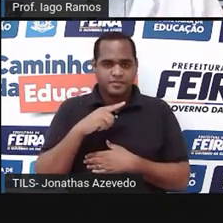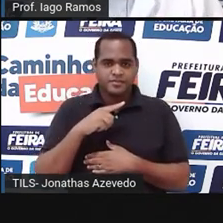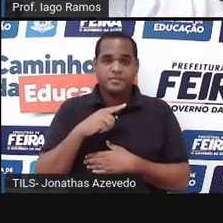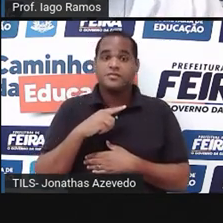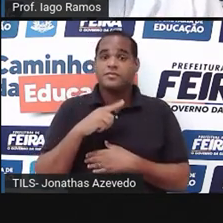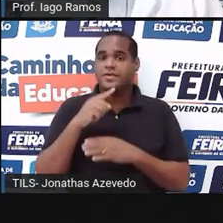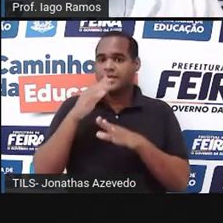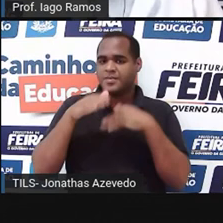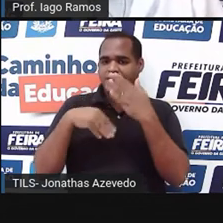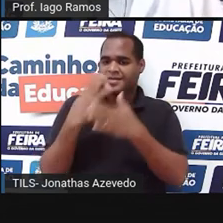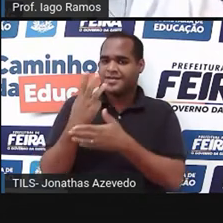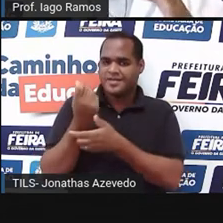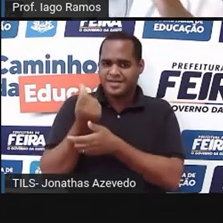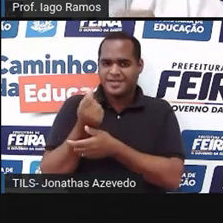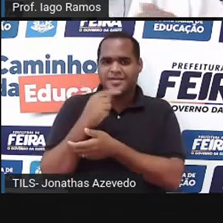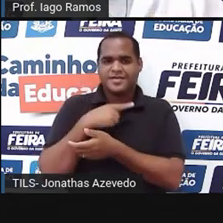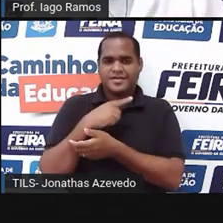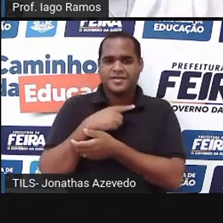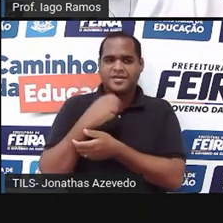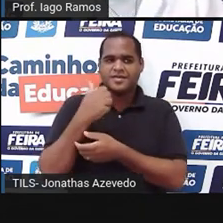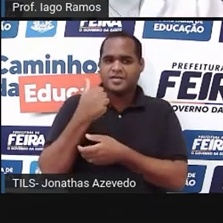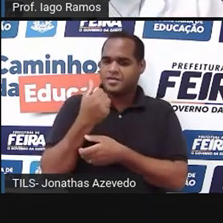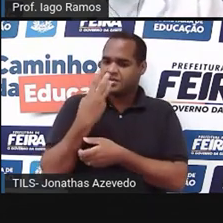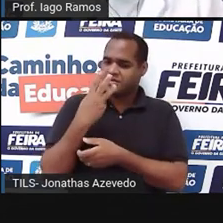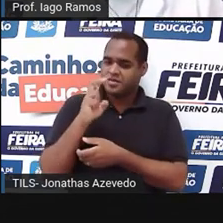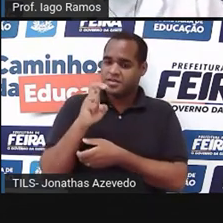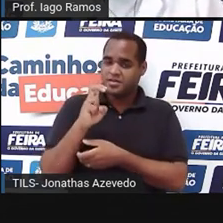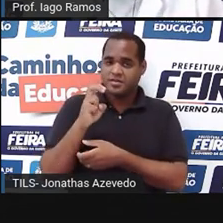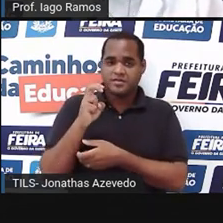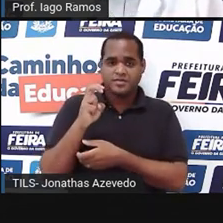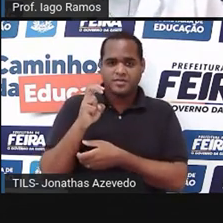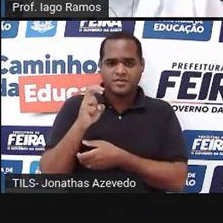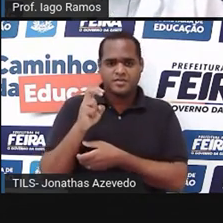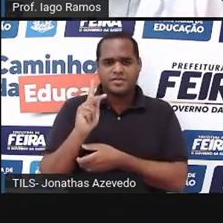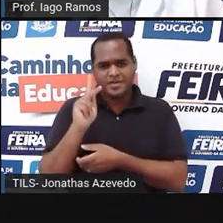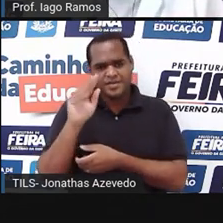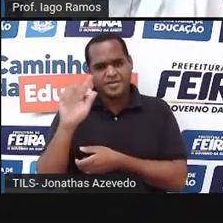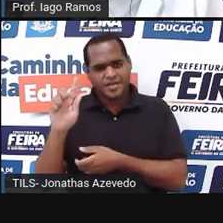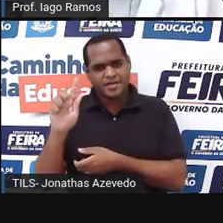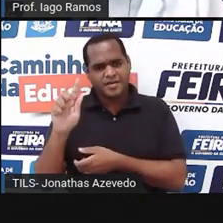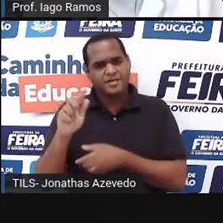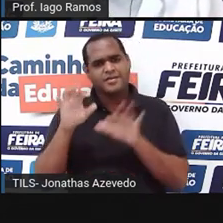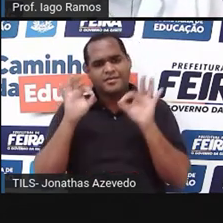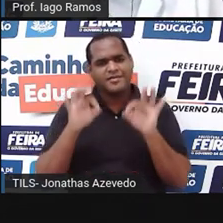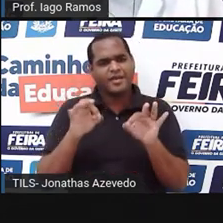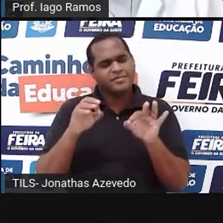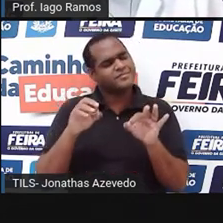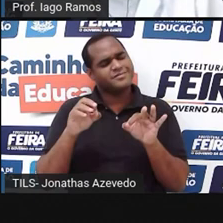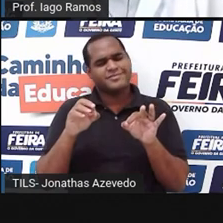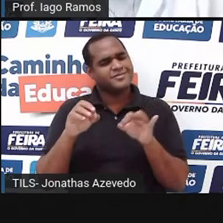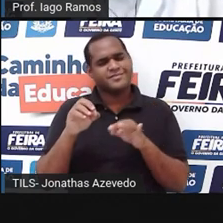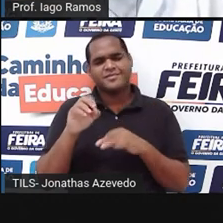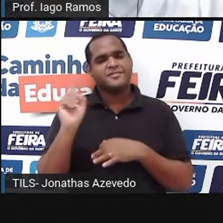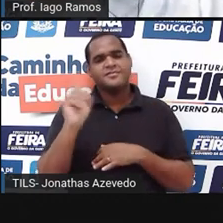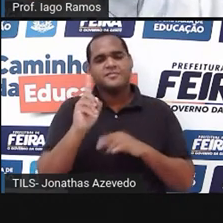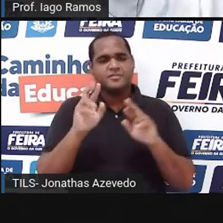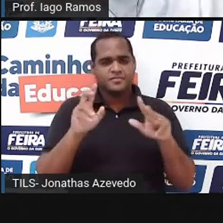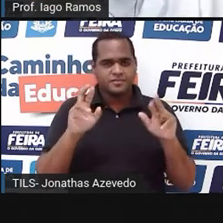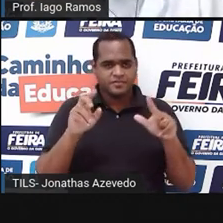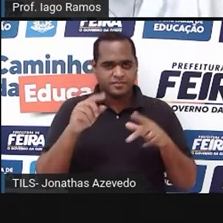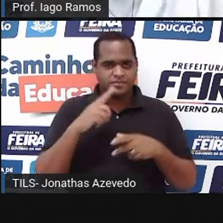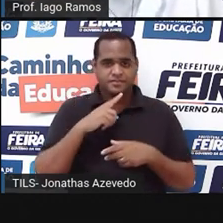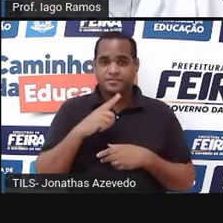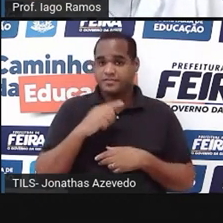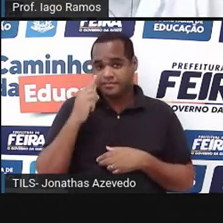quando ela chegar nos 36 vai ter uma massa de 135, não vai ter. Não é certo dizer isso, né? Apesar de eu ter